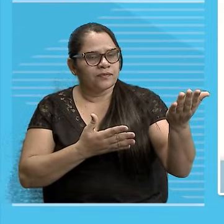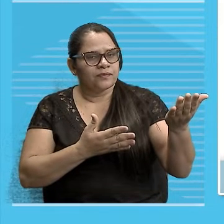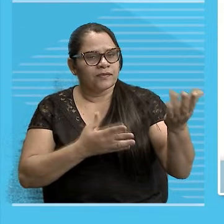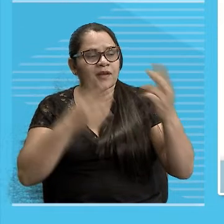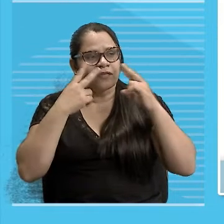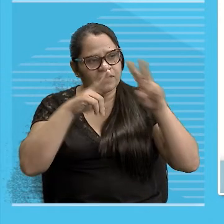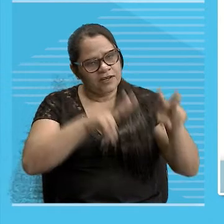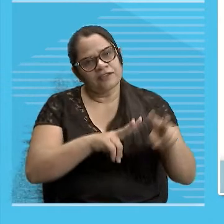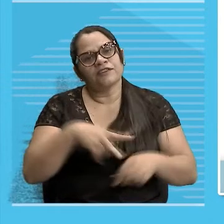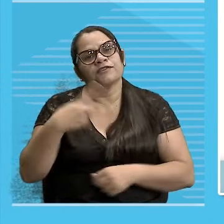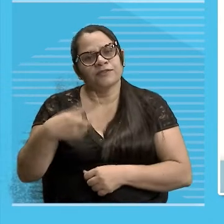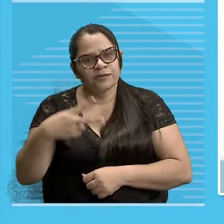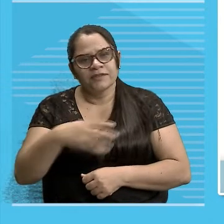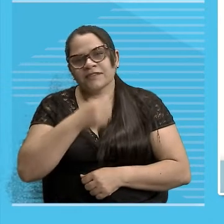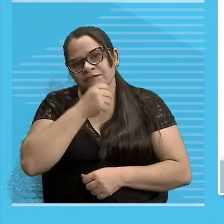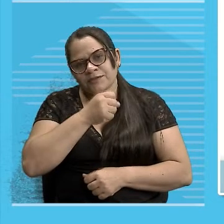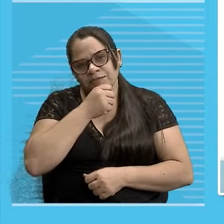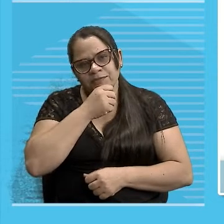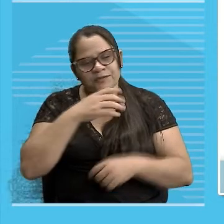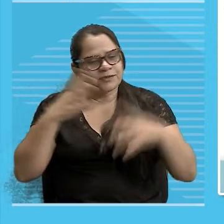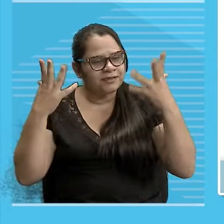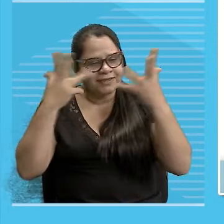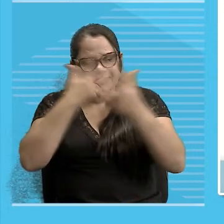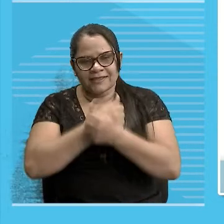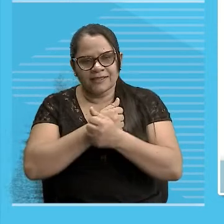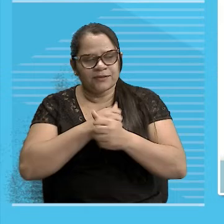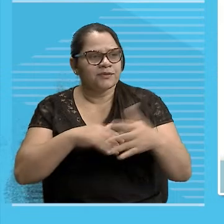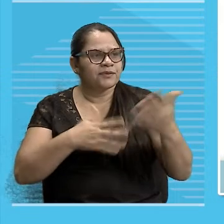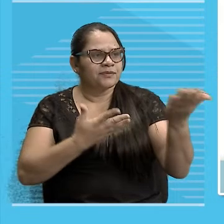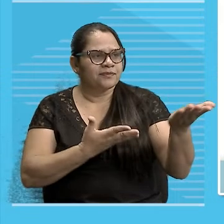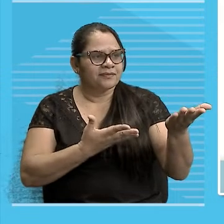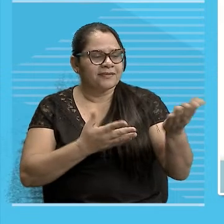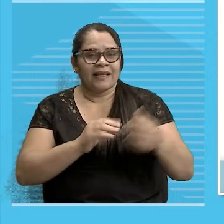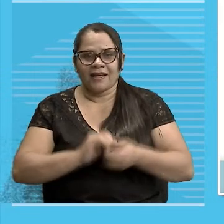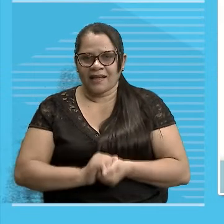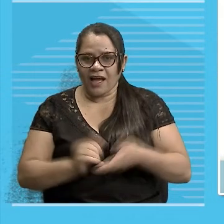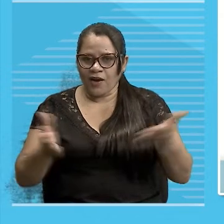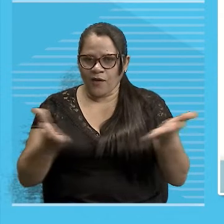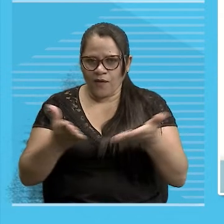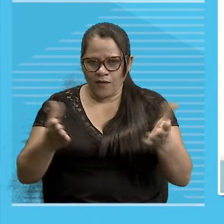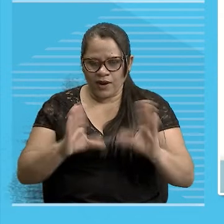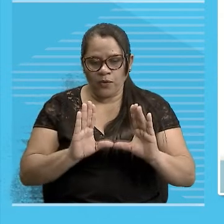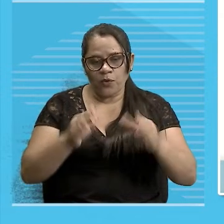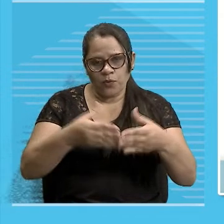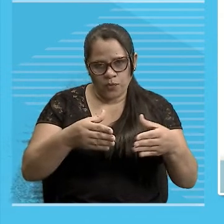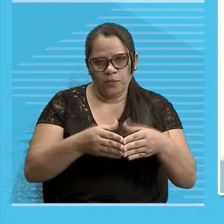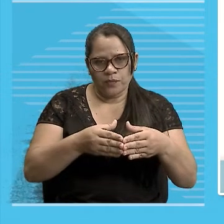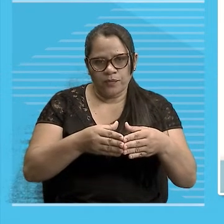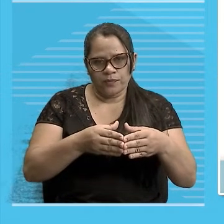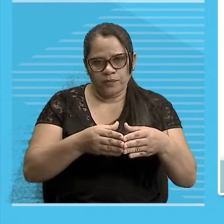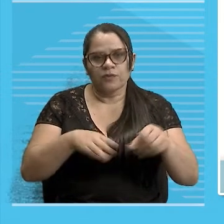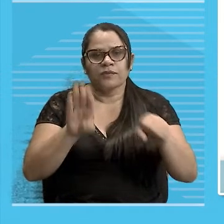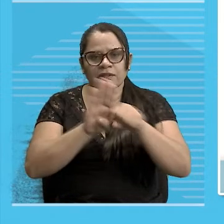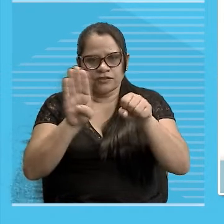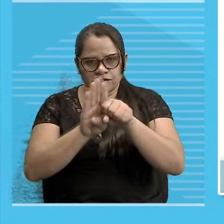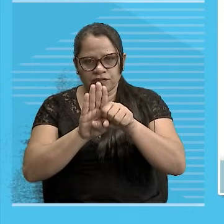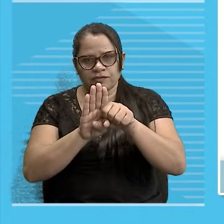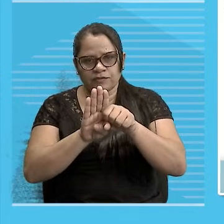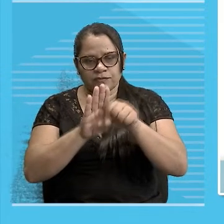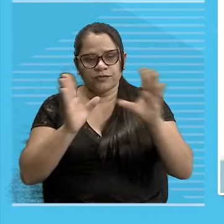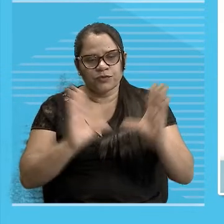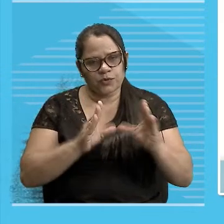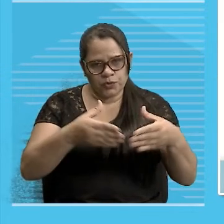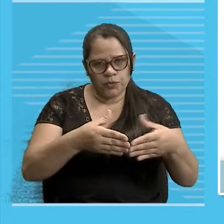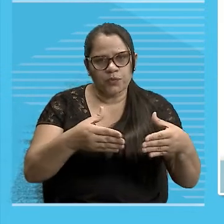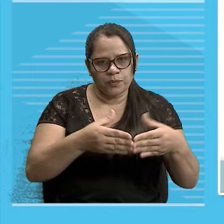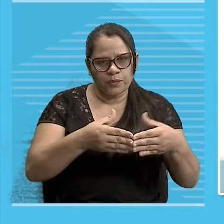fofos Bom Coletivo É Meio substantivo Que é top Coletivo É um substantivo